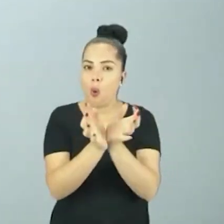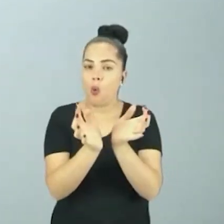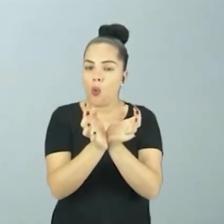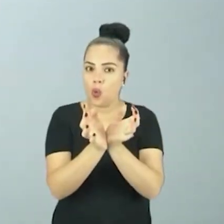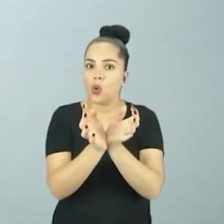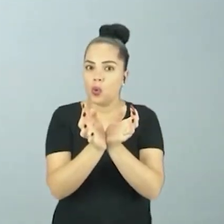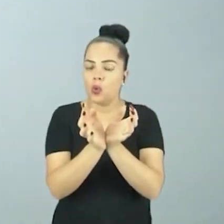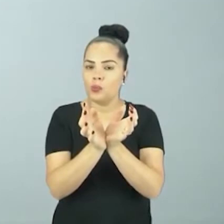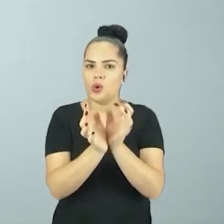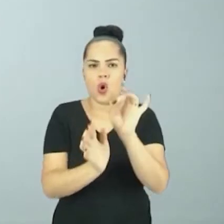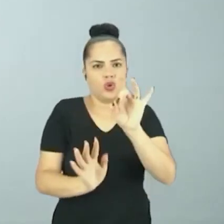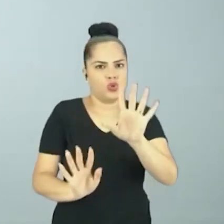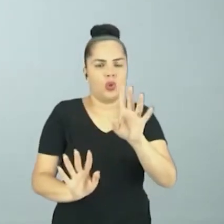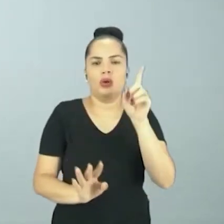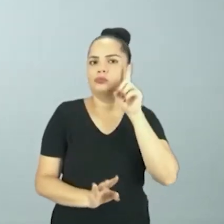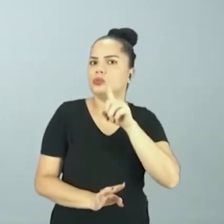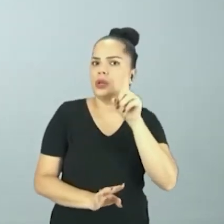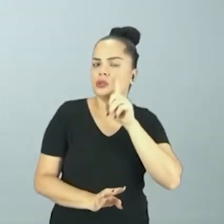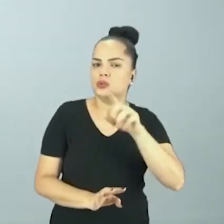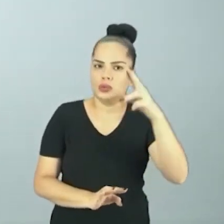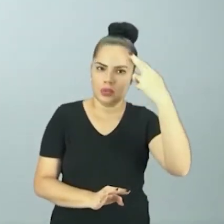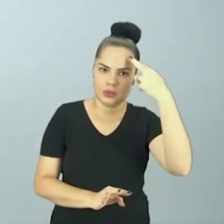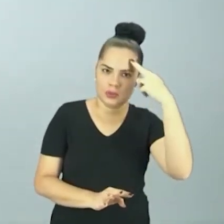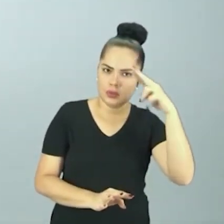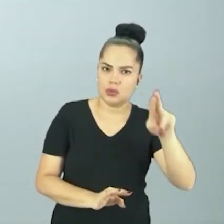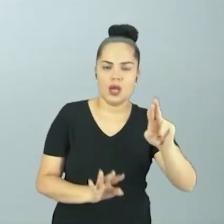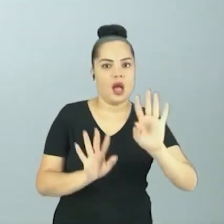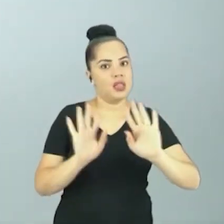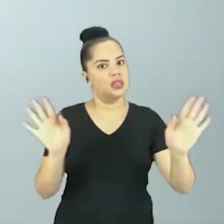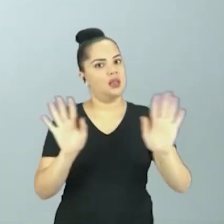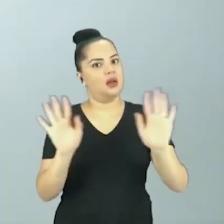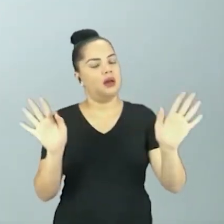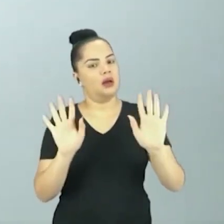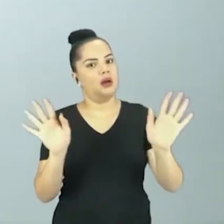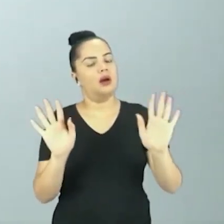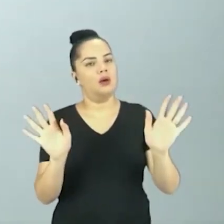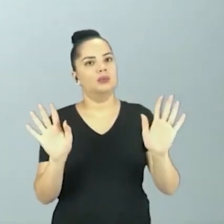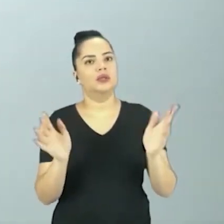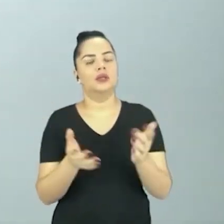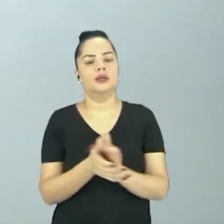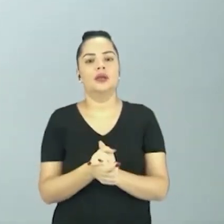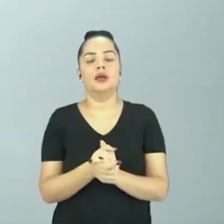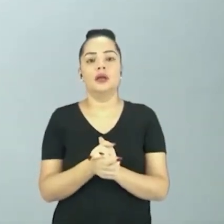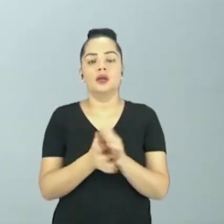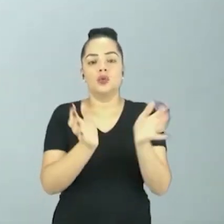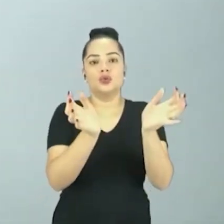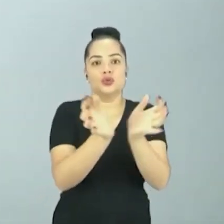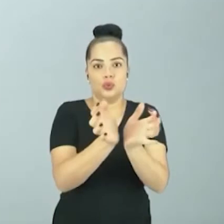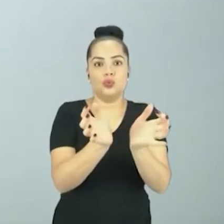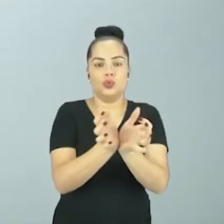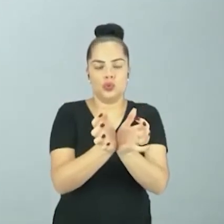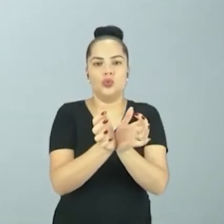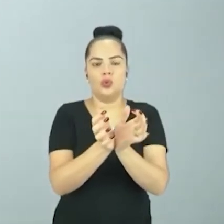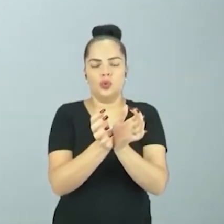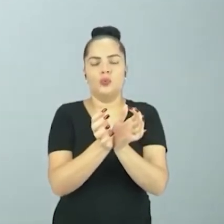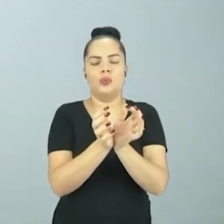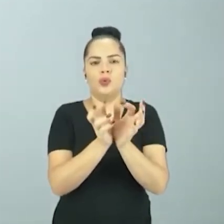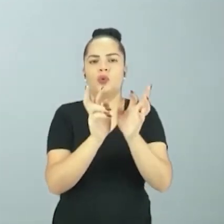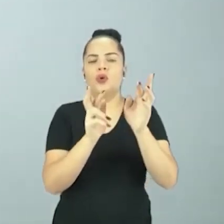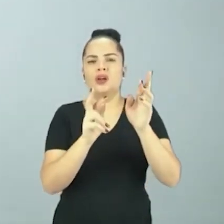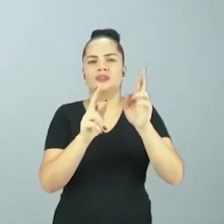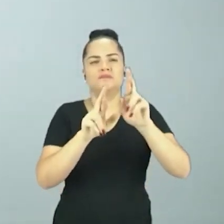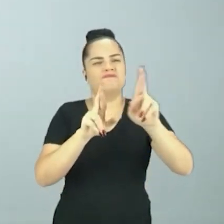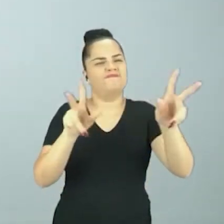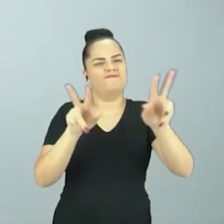e União das Repúblicas Socialistas Soviéticas. Existia um grupo que aparecia com um desnivelamento